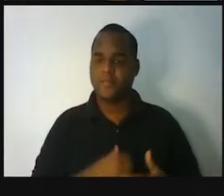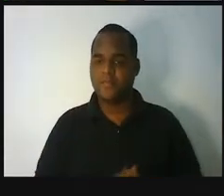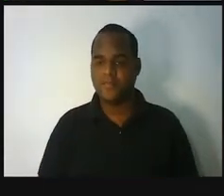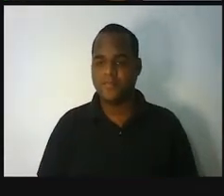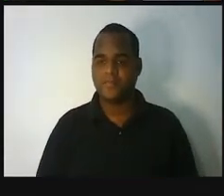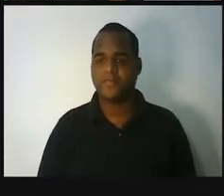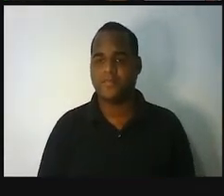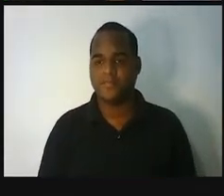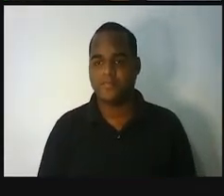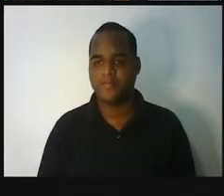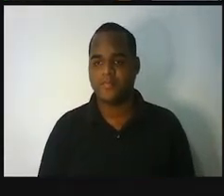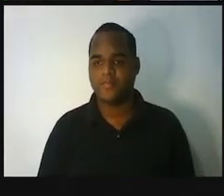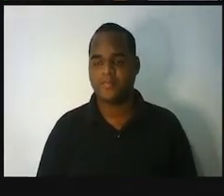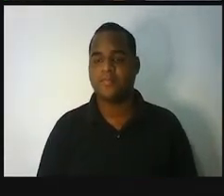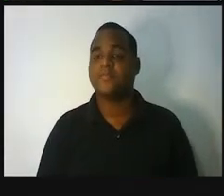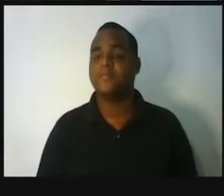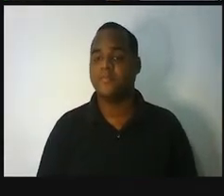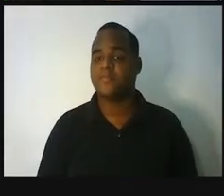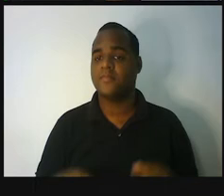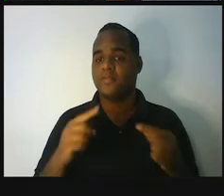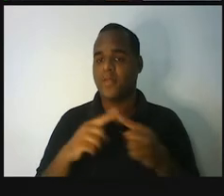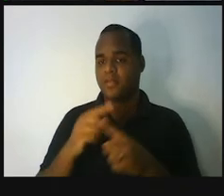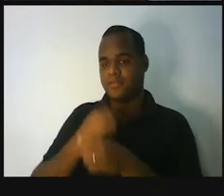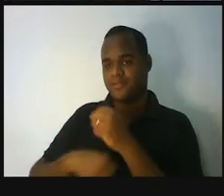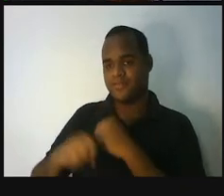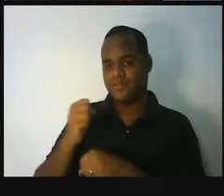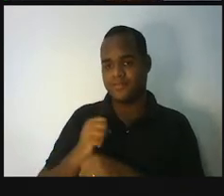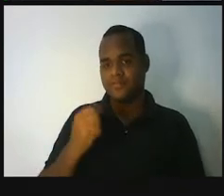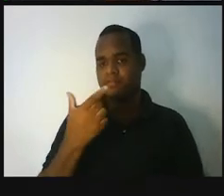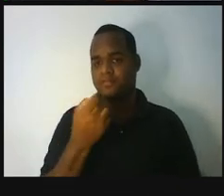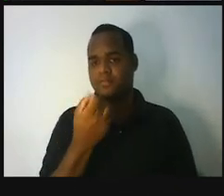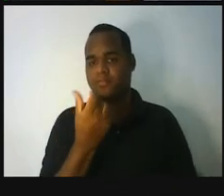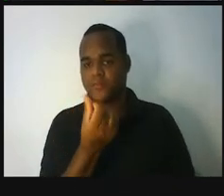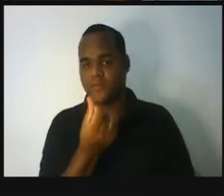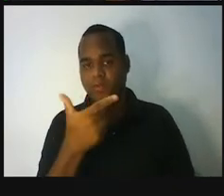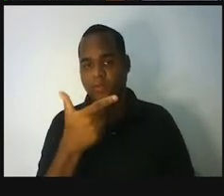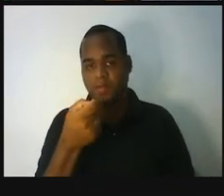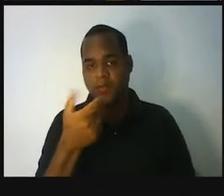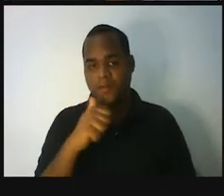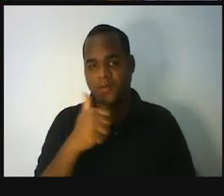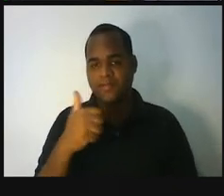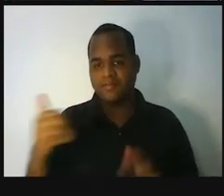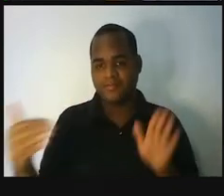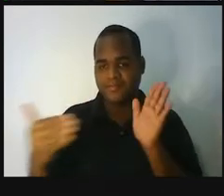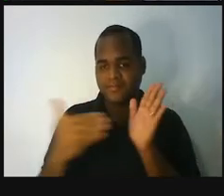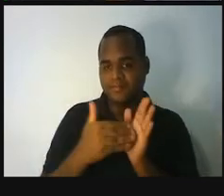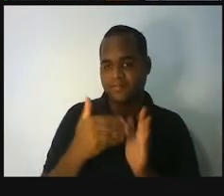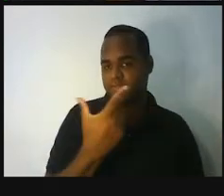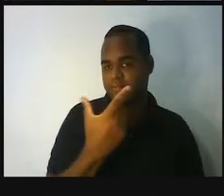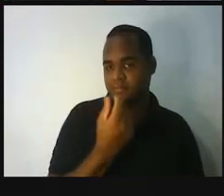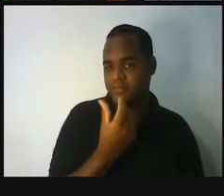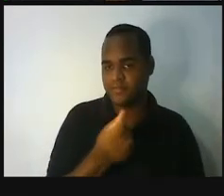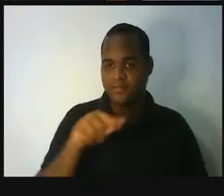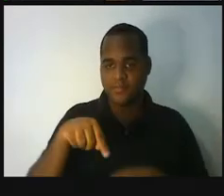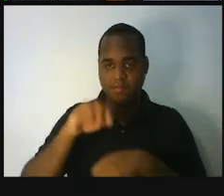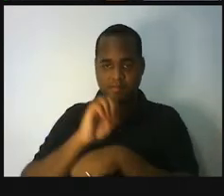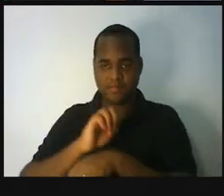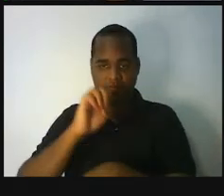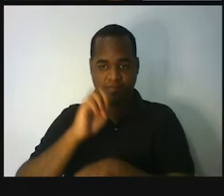Bom, mas, de 2011 a 2016, aqui em nosso estado,